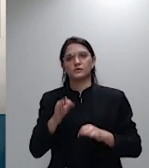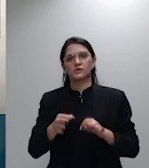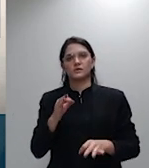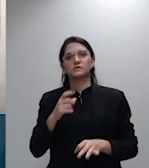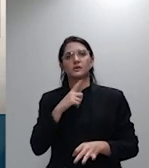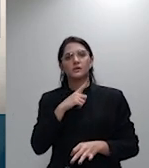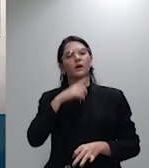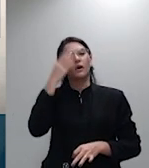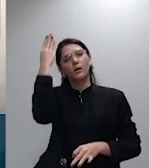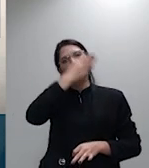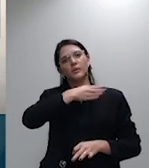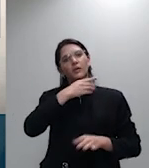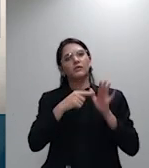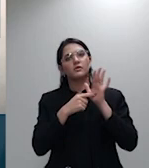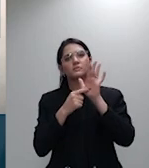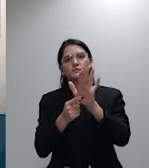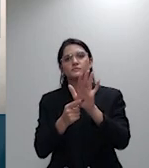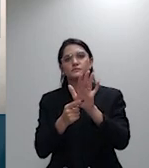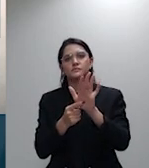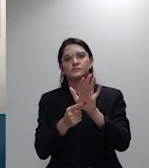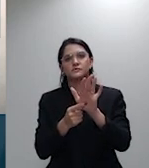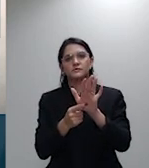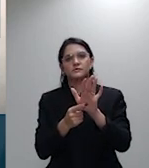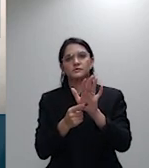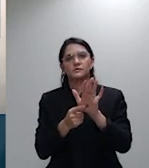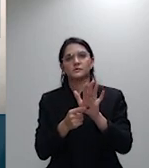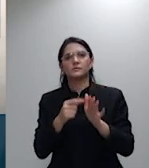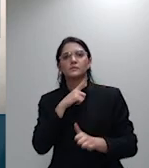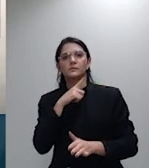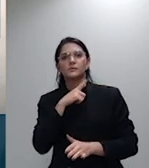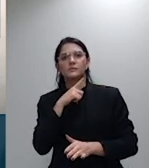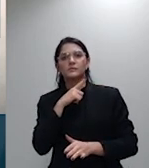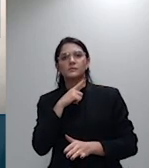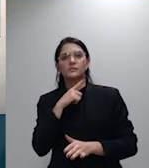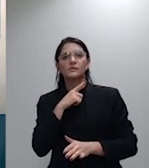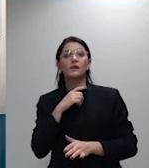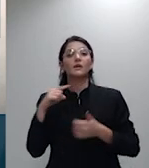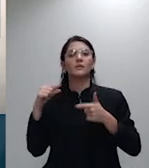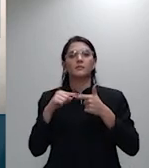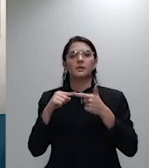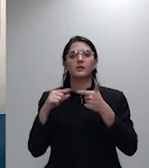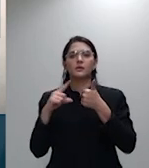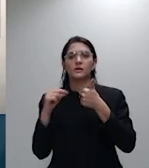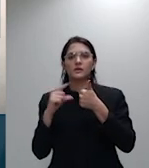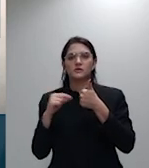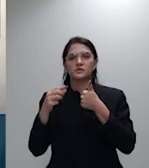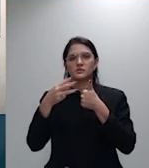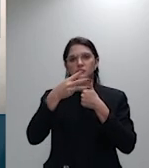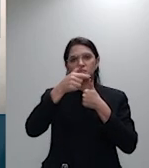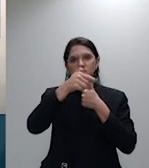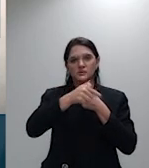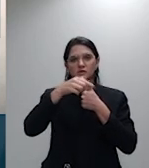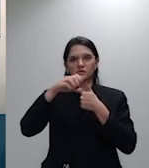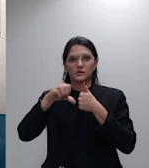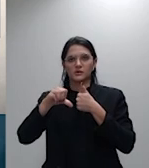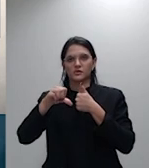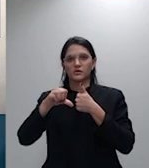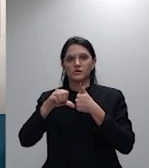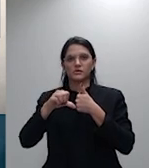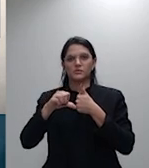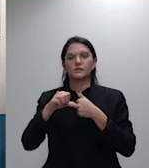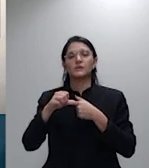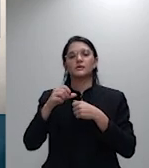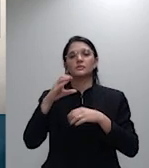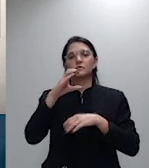como assinala o artigo 371 do CPC. Por isso, conclui-se também que em